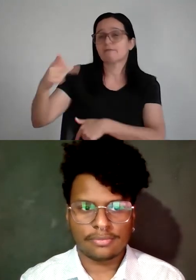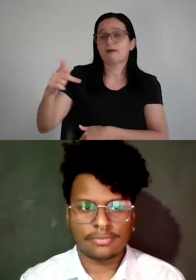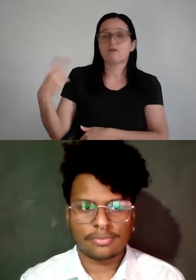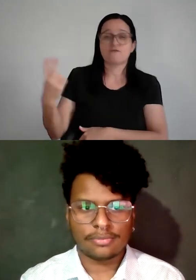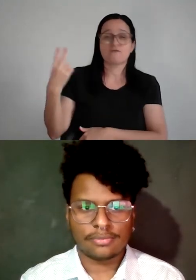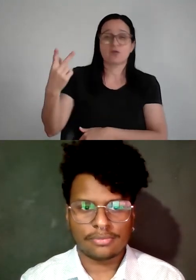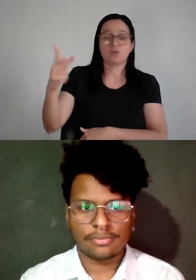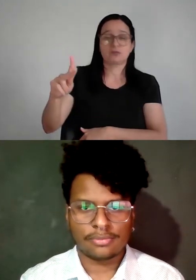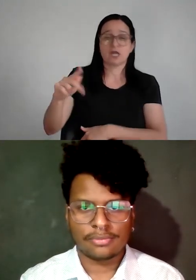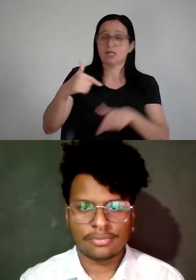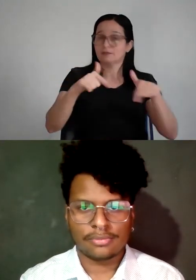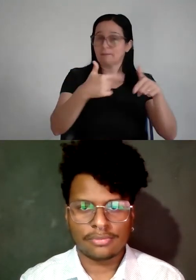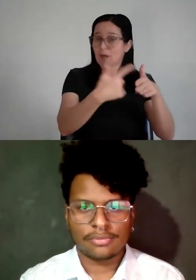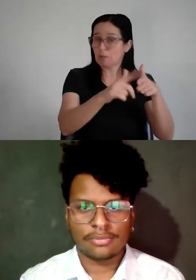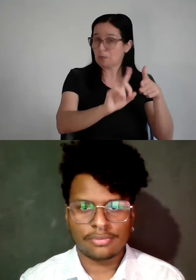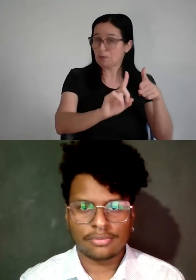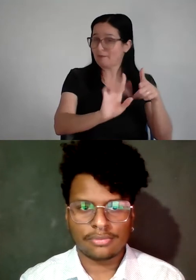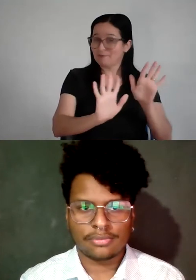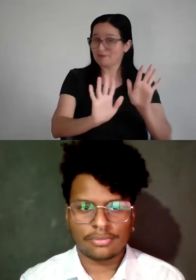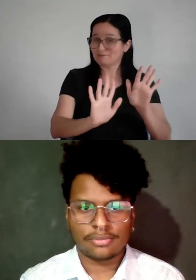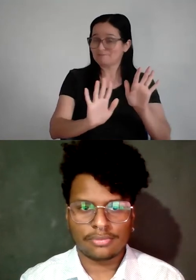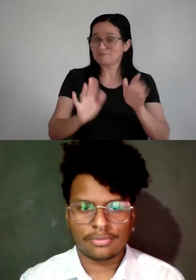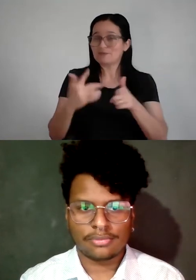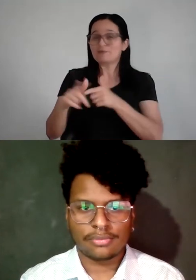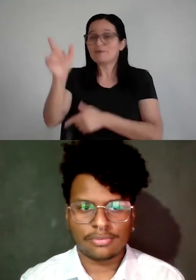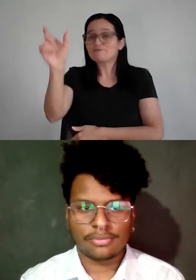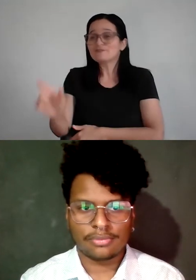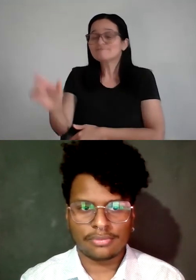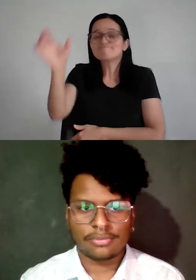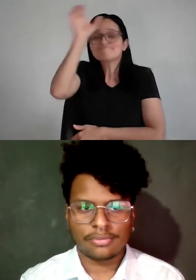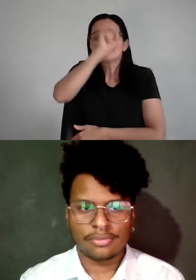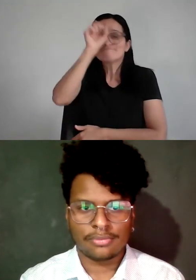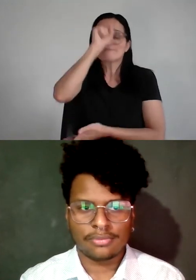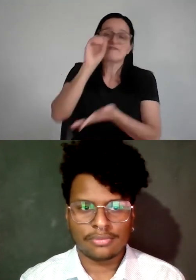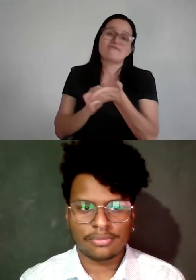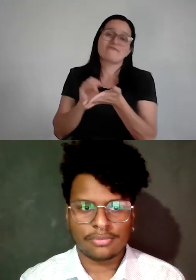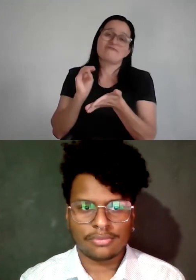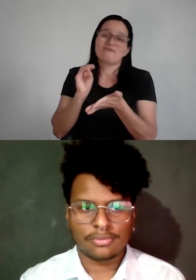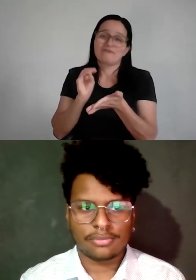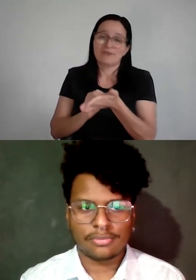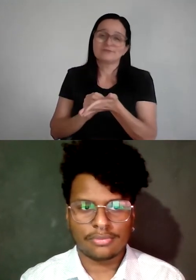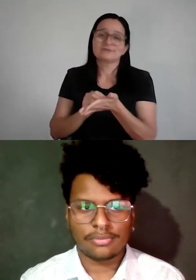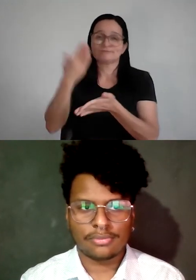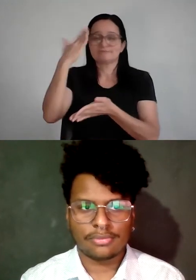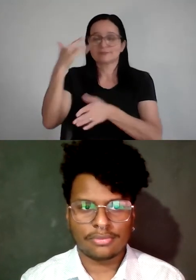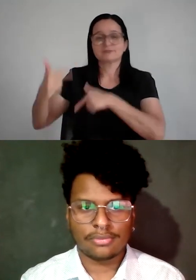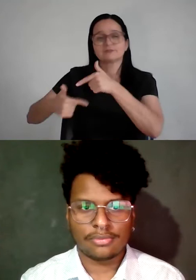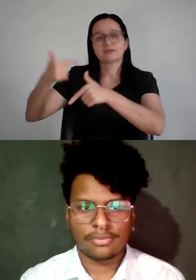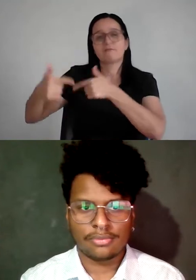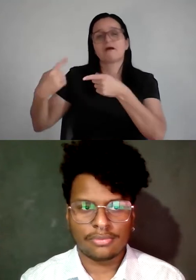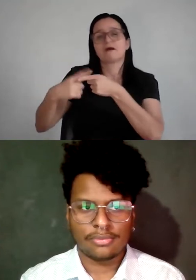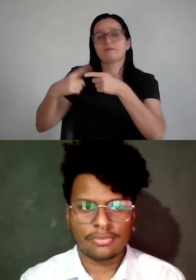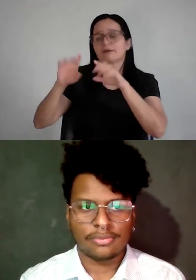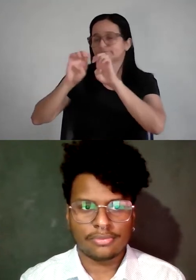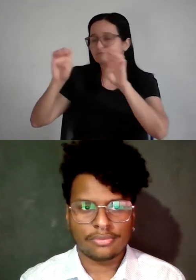no trabalho dela, nem na performance, nem na entrega. Tá no fato que ela não aprendeu nunca a reconhecer o trabalho dela. Porque a estrutura, o